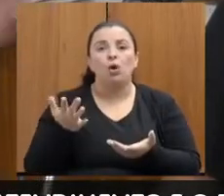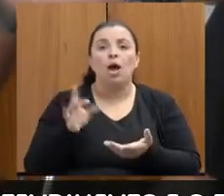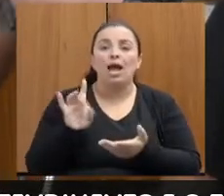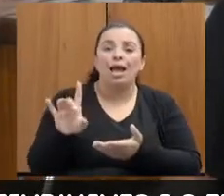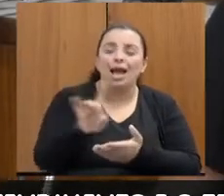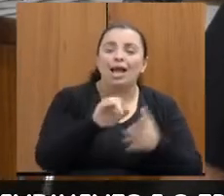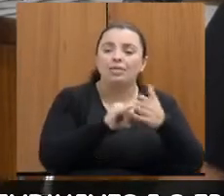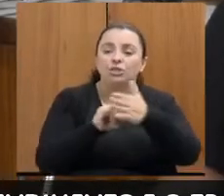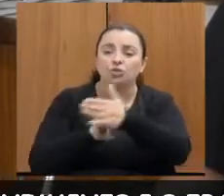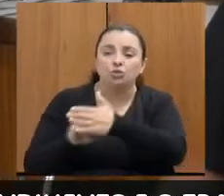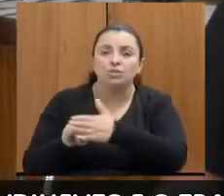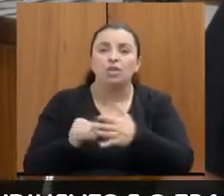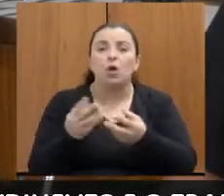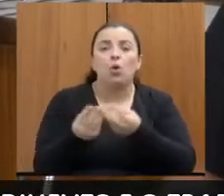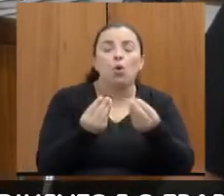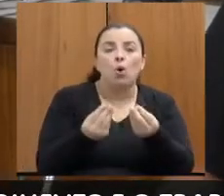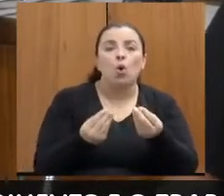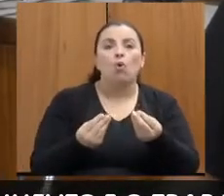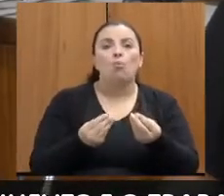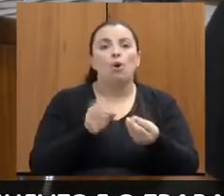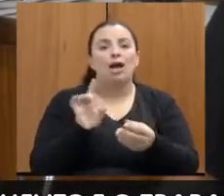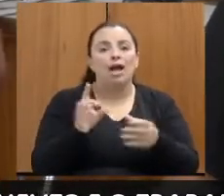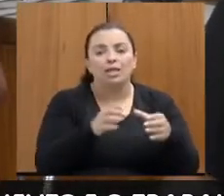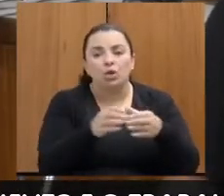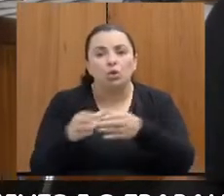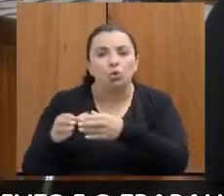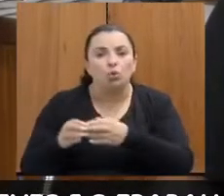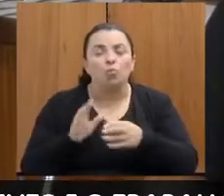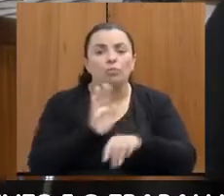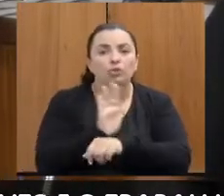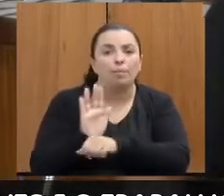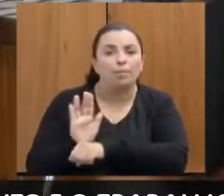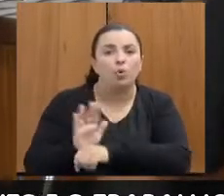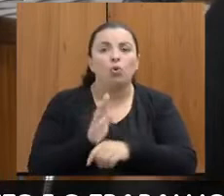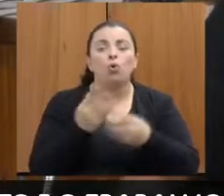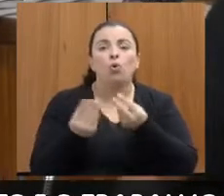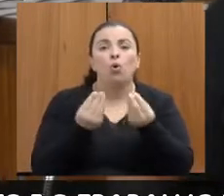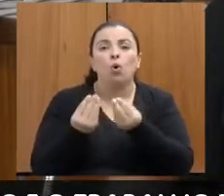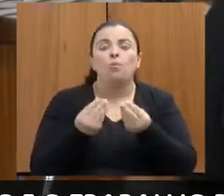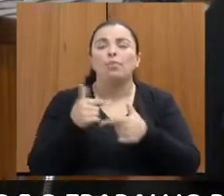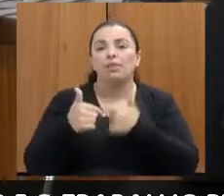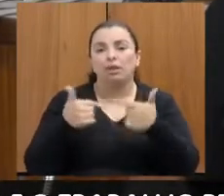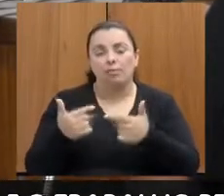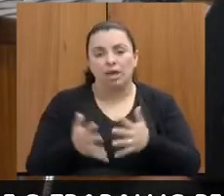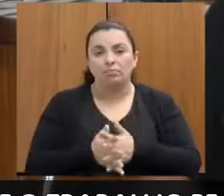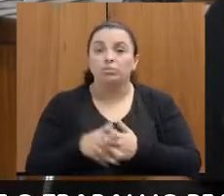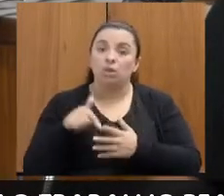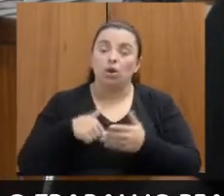encaminhar, igual com a defensora. gente tem, ah, é um caso de defensoria, defensora, olha isso para a gente. Então, gente trabalha articulado.